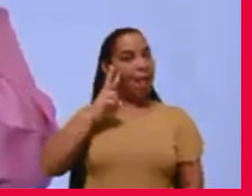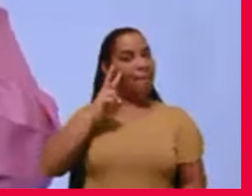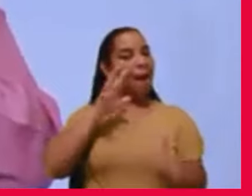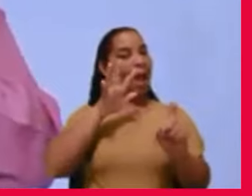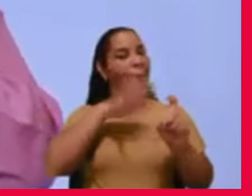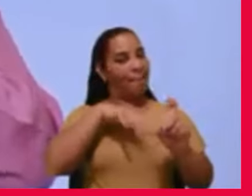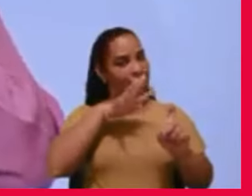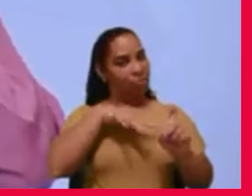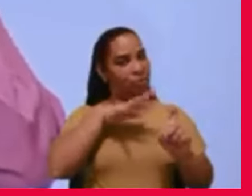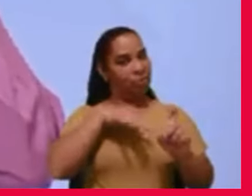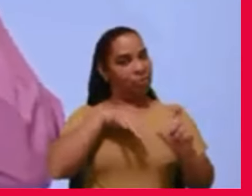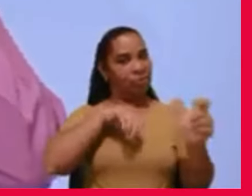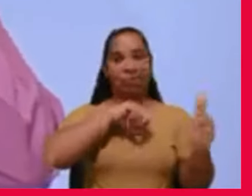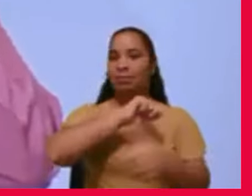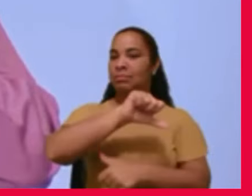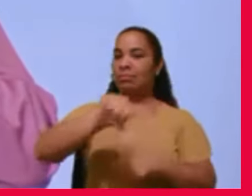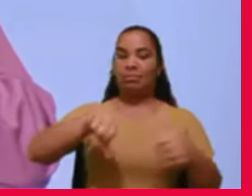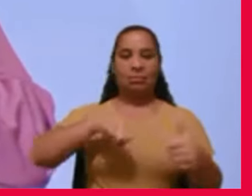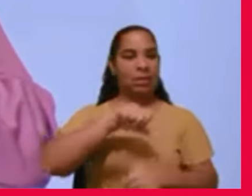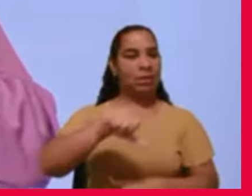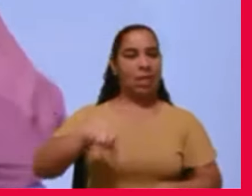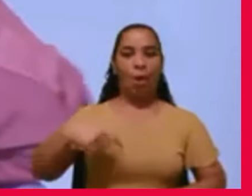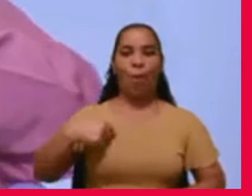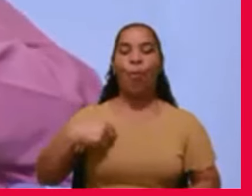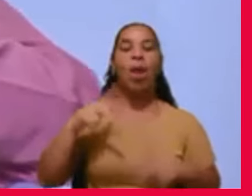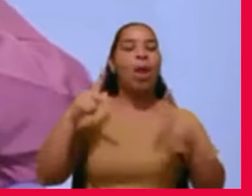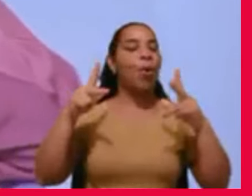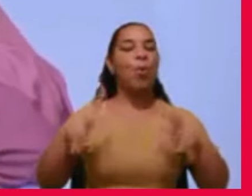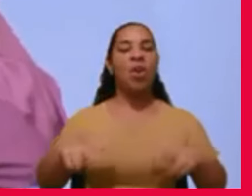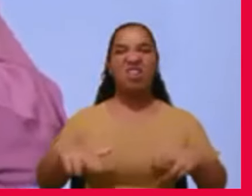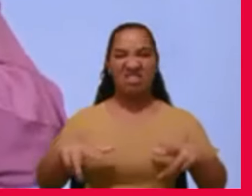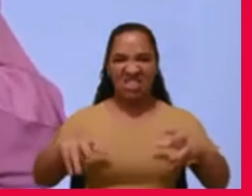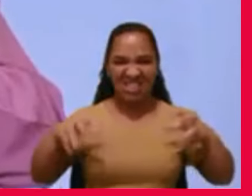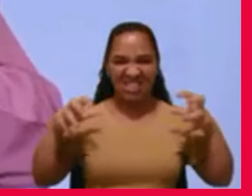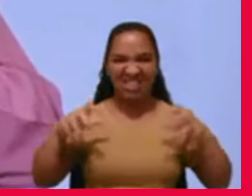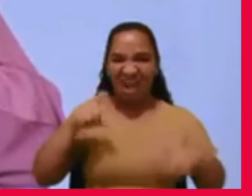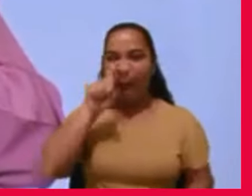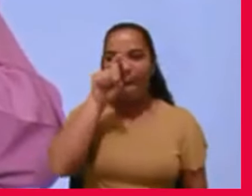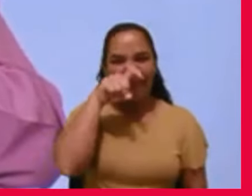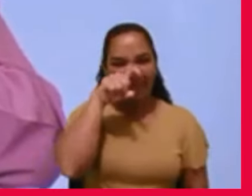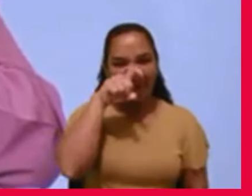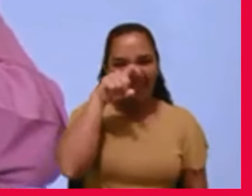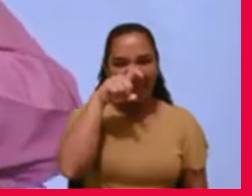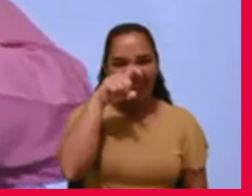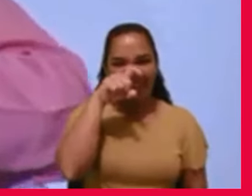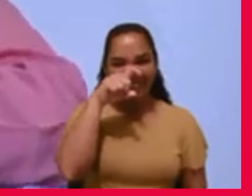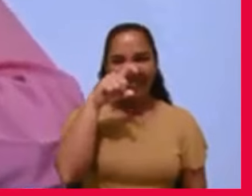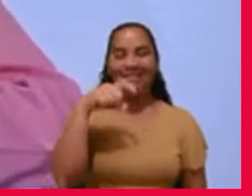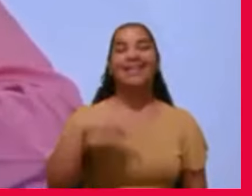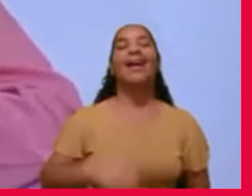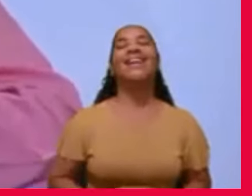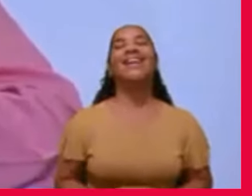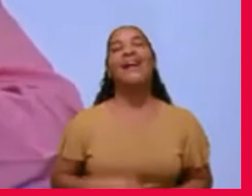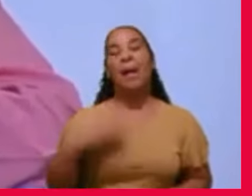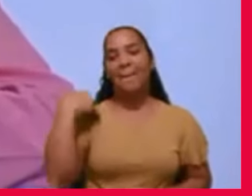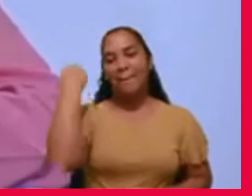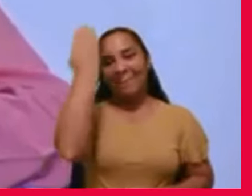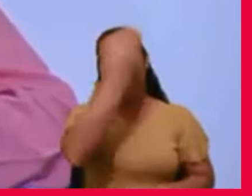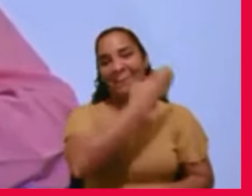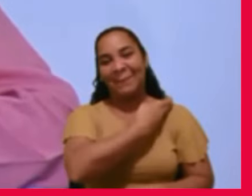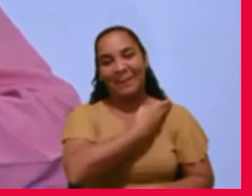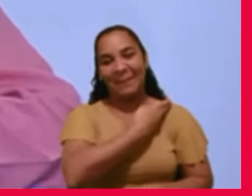a begera de branca de neve, então, toda e qualquer expressão